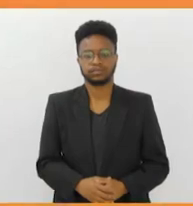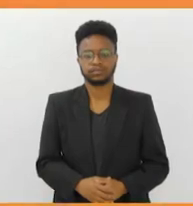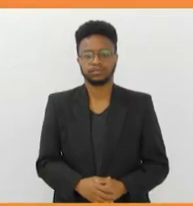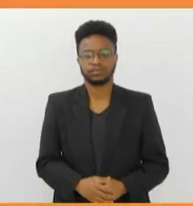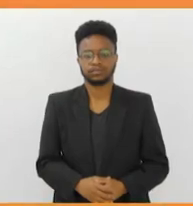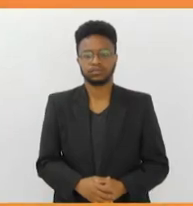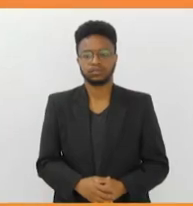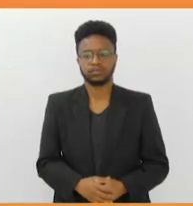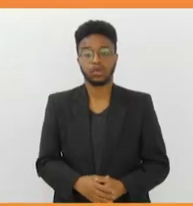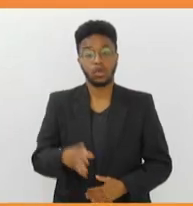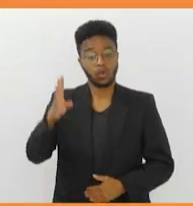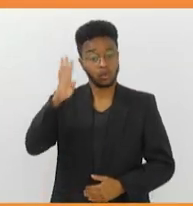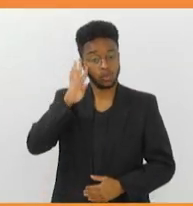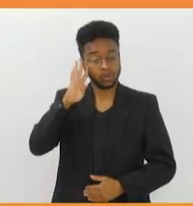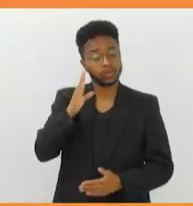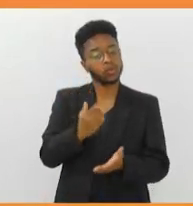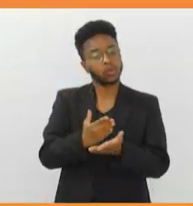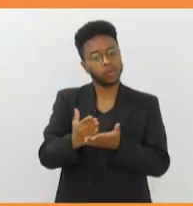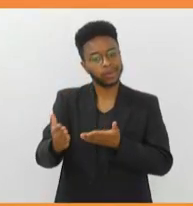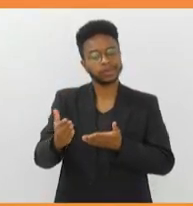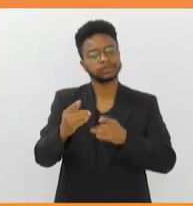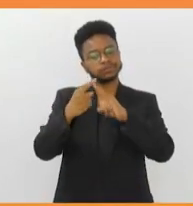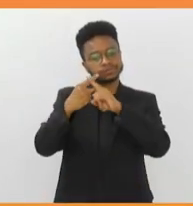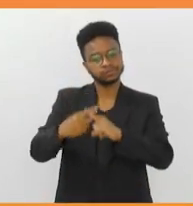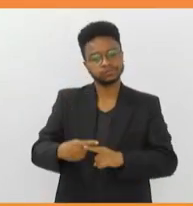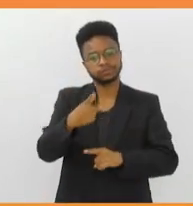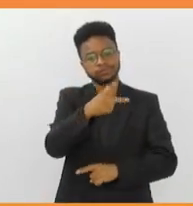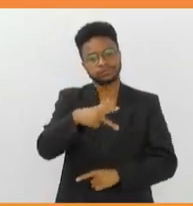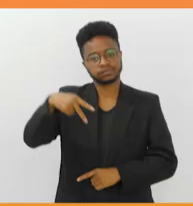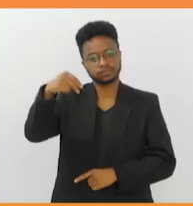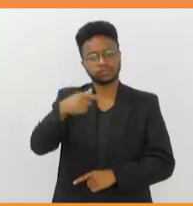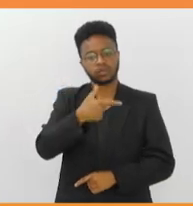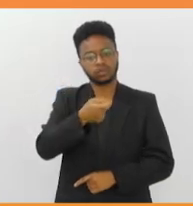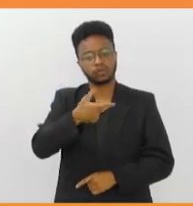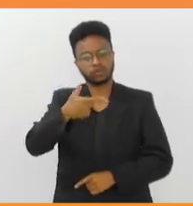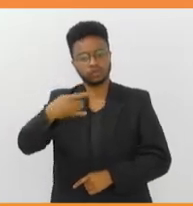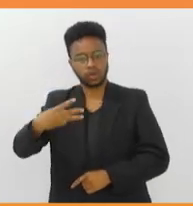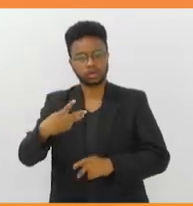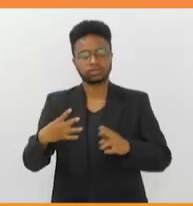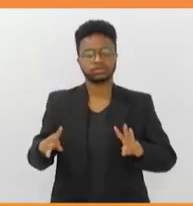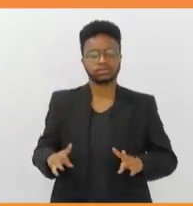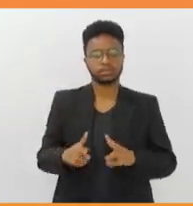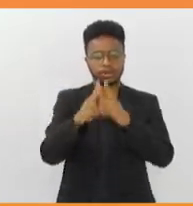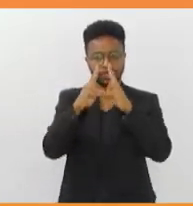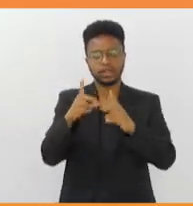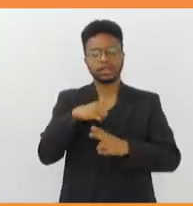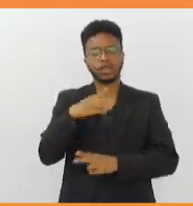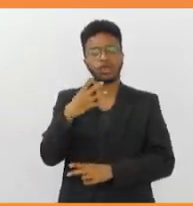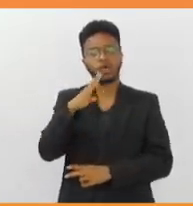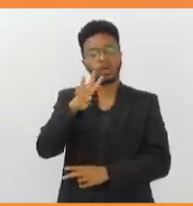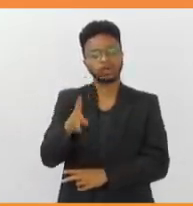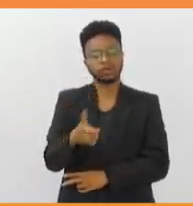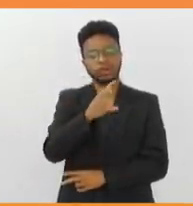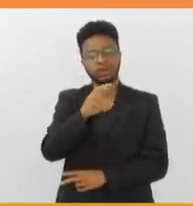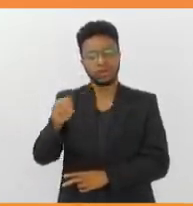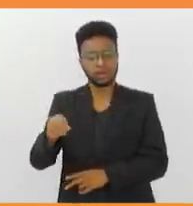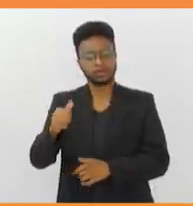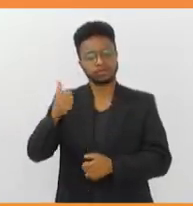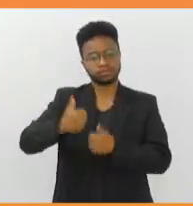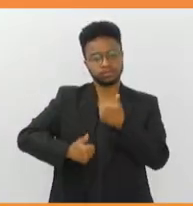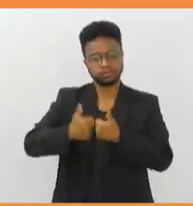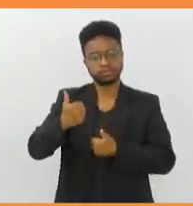Começam nesta quarta os Jogos Paralímpicos Paris 2024, com 4.500 atletas competindo em 22